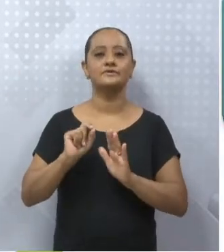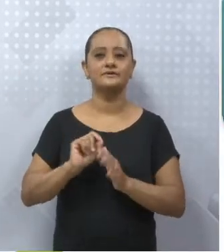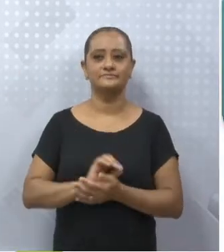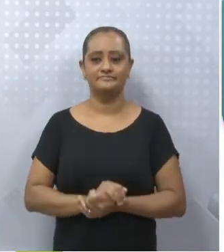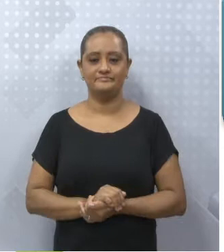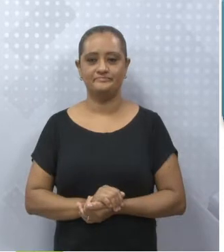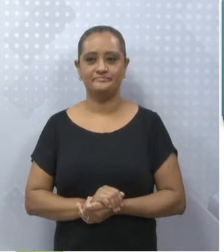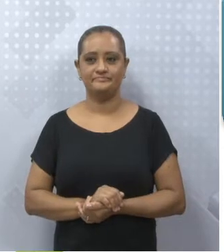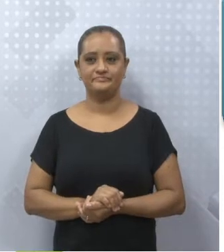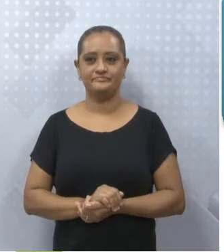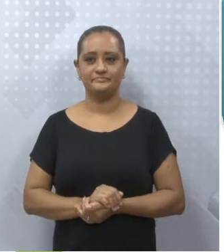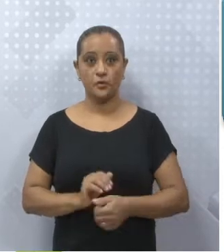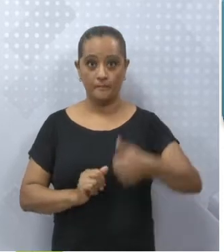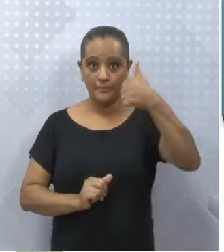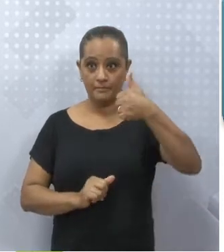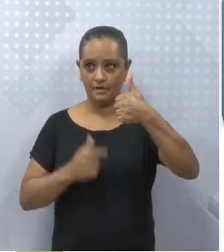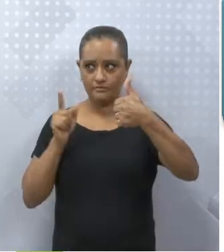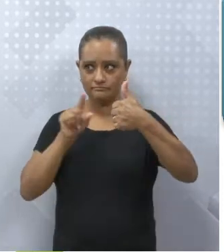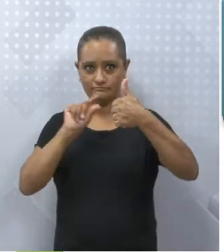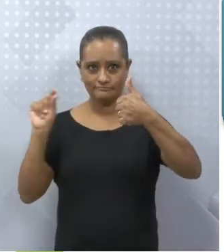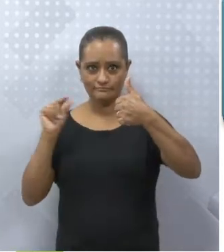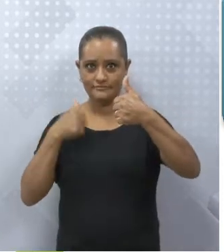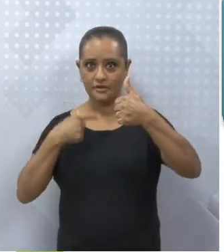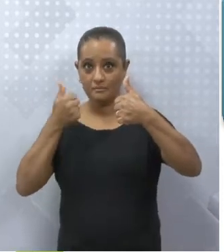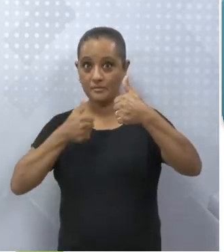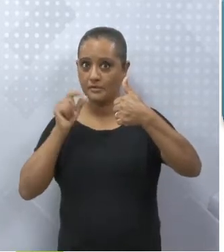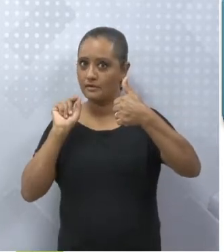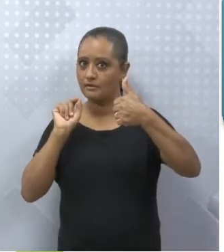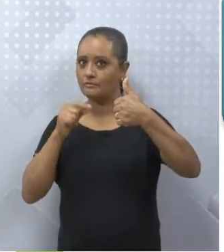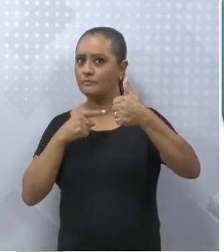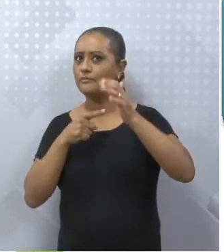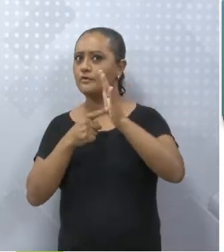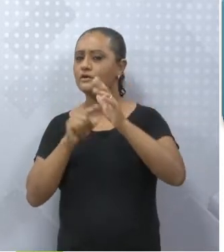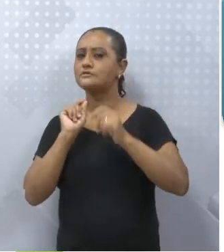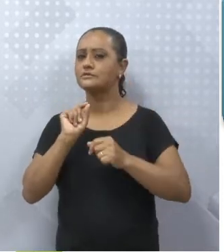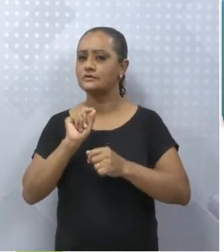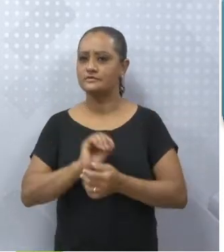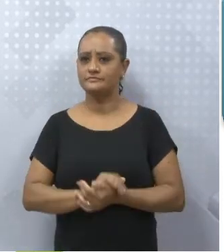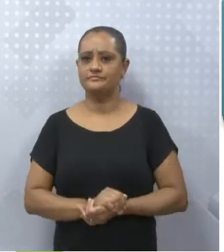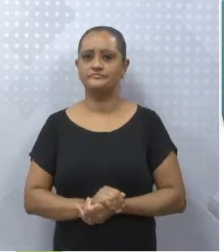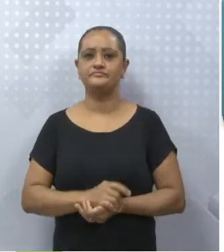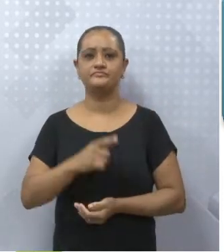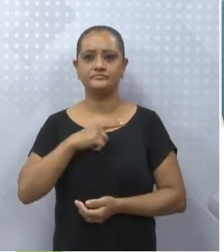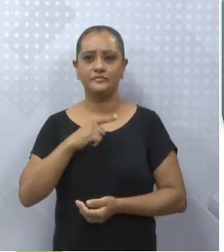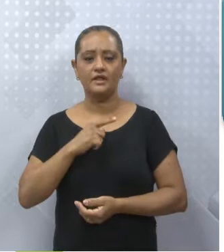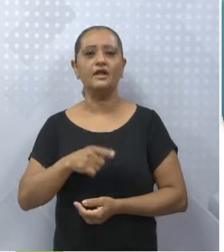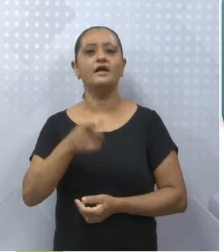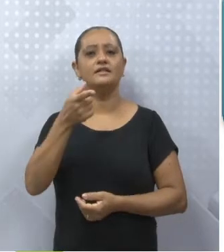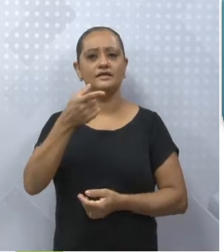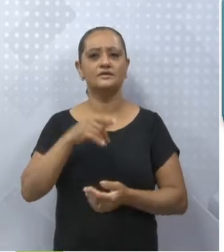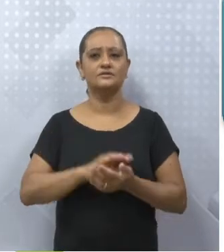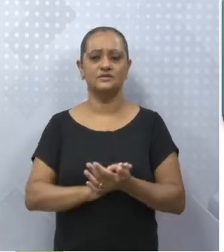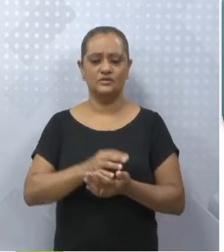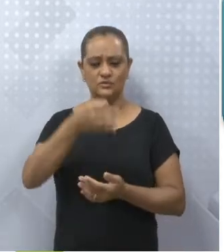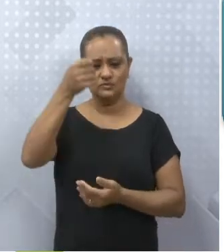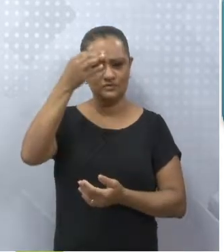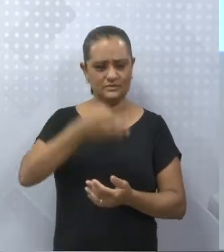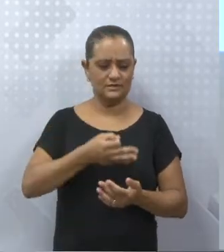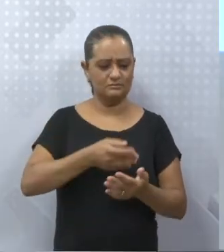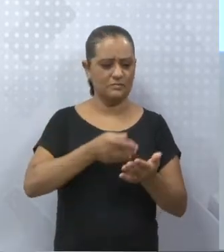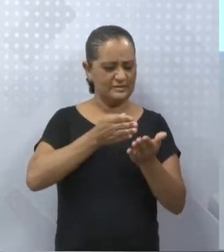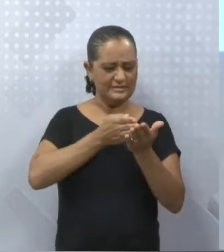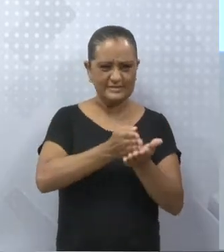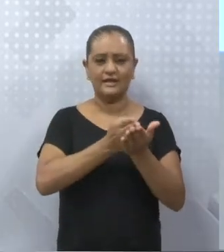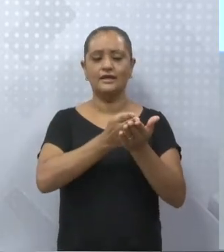aí nós temos verbo transitivo, que está dividido em direto e indireto. Só direto e indireto?